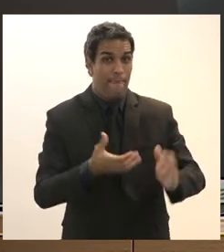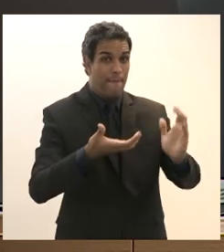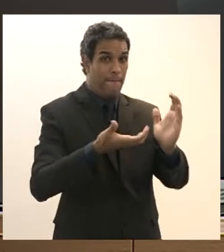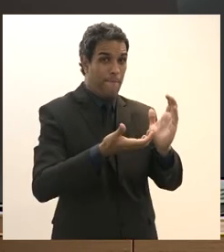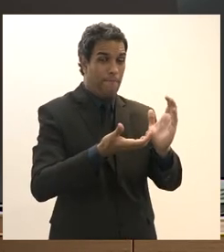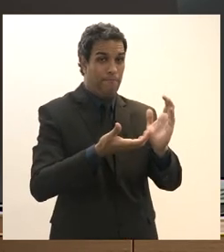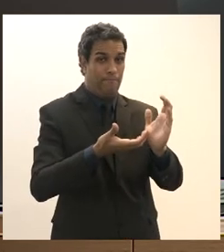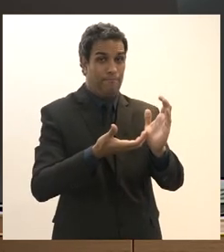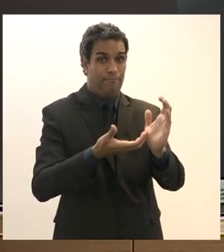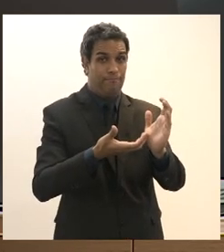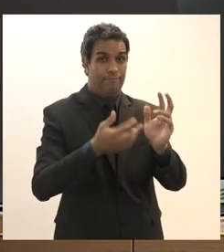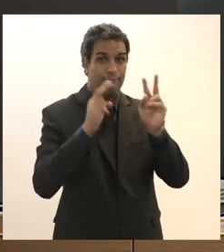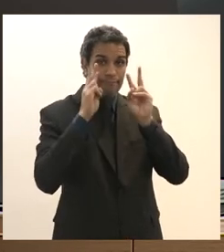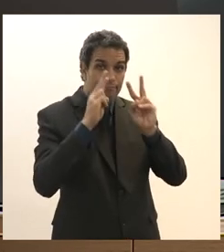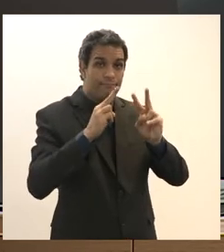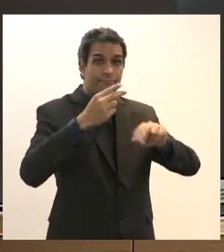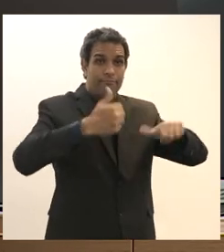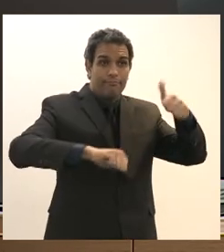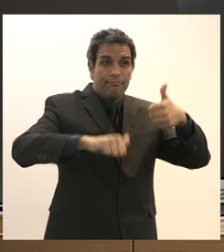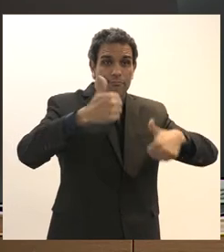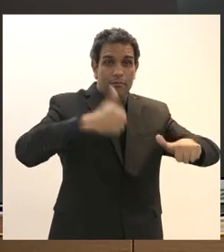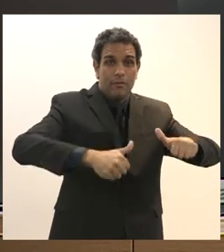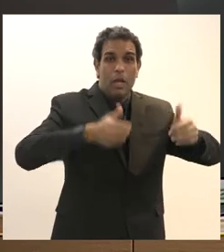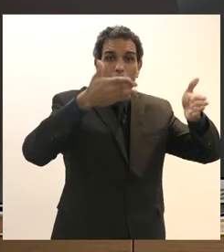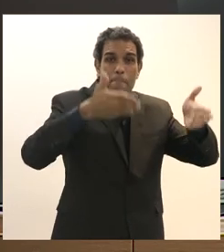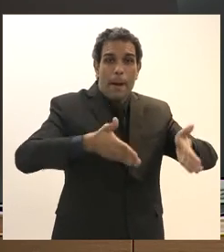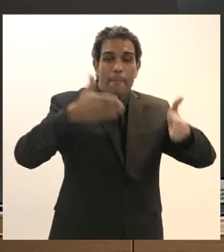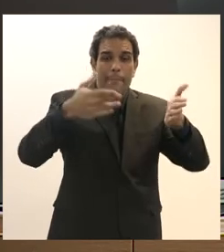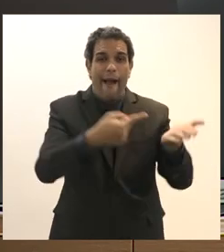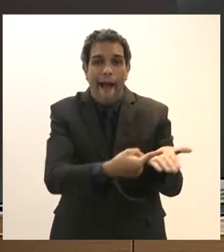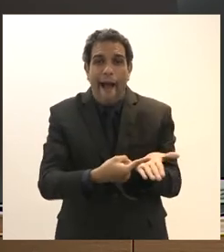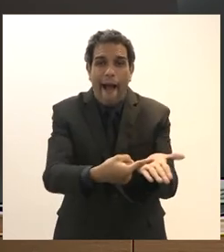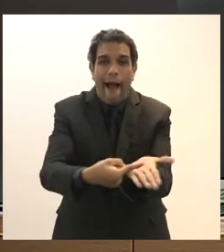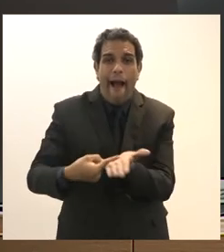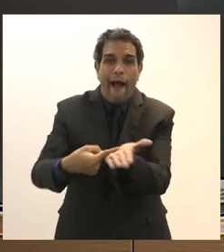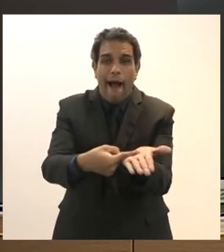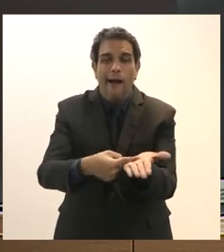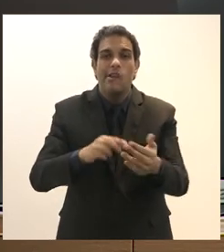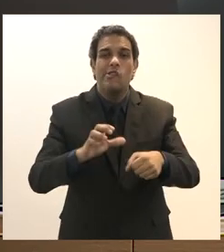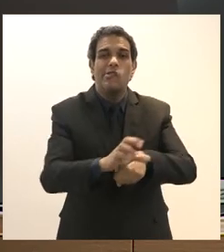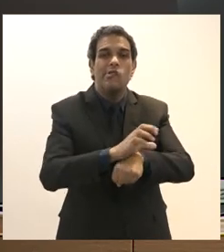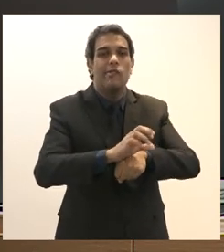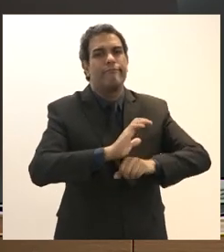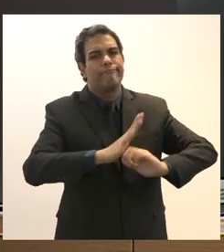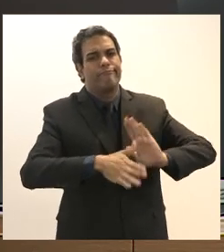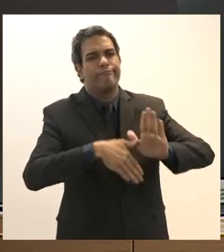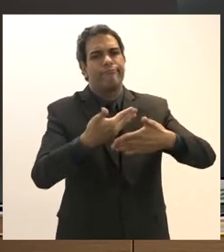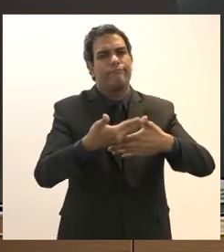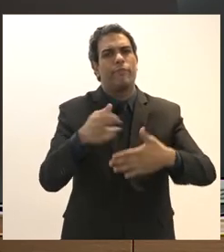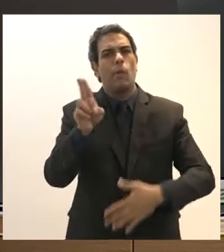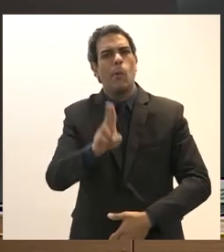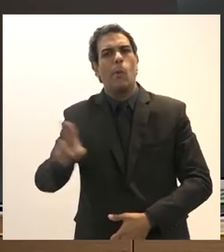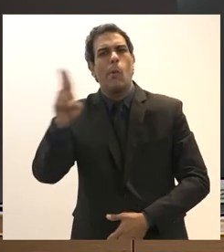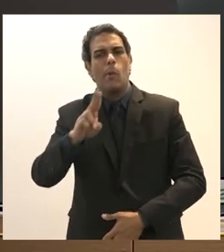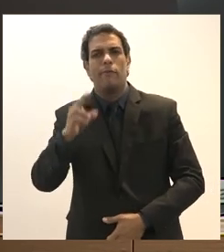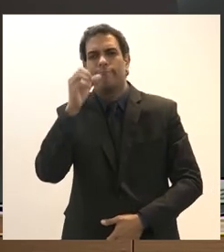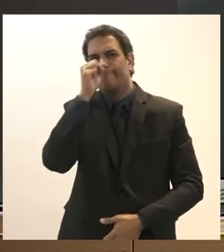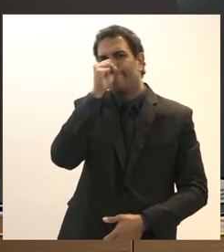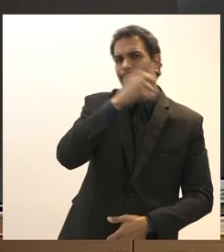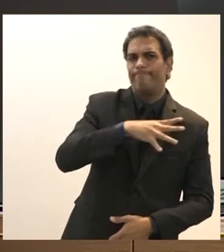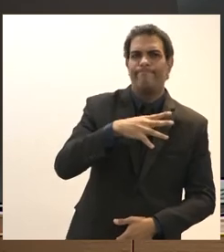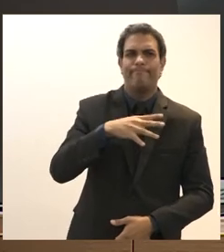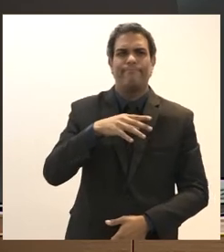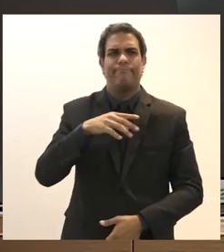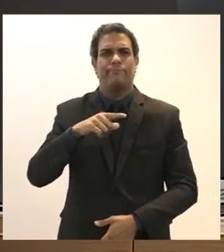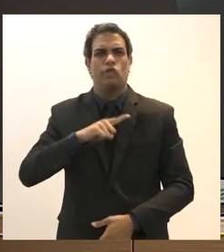nacional à época se organizou para regulamentar a Constituição foi atropelado pelo uso abusivo das